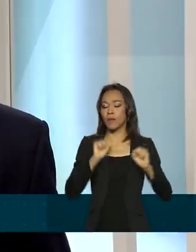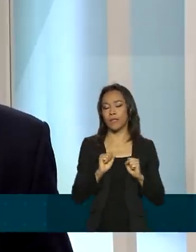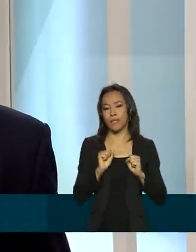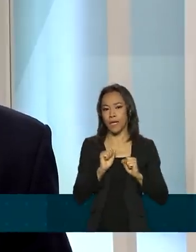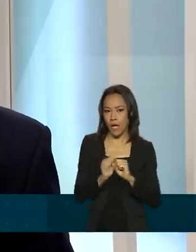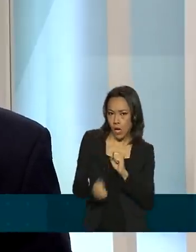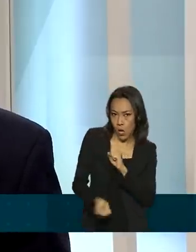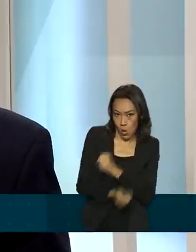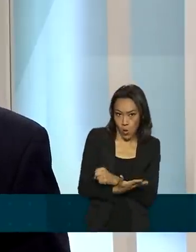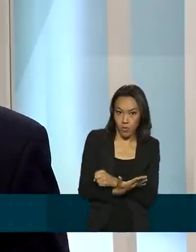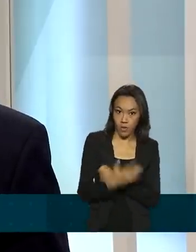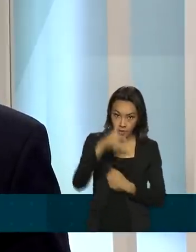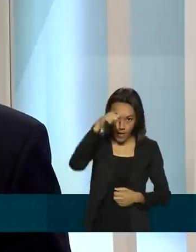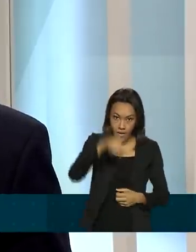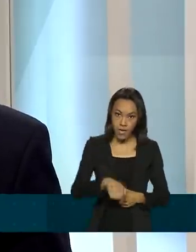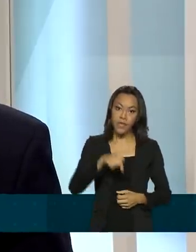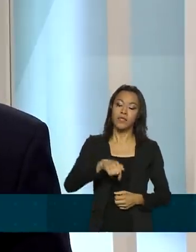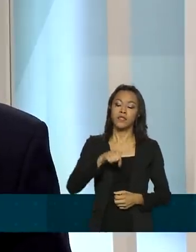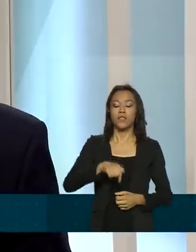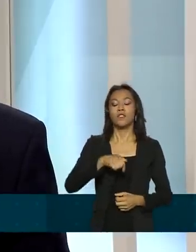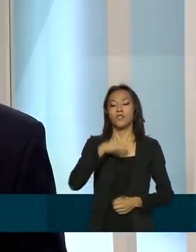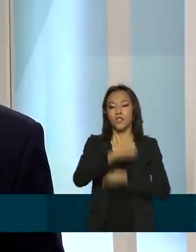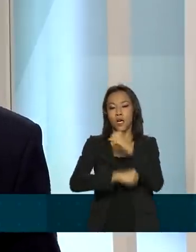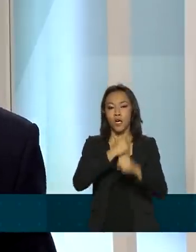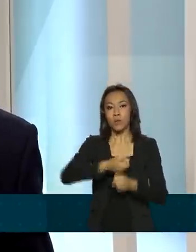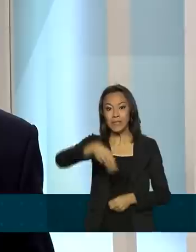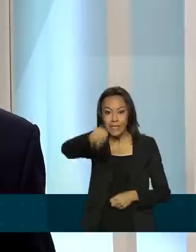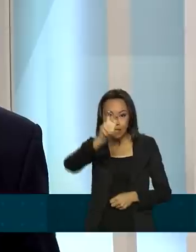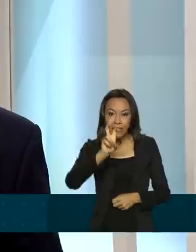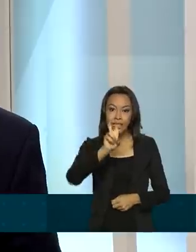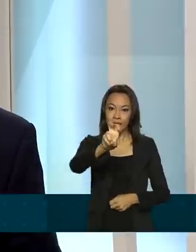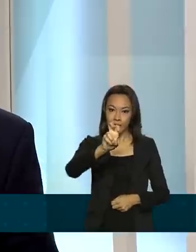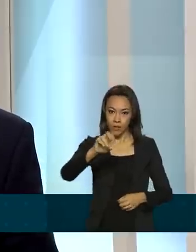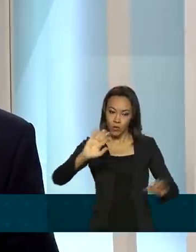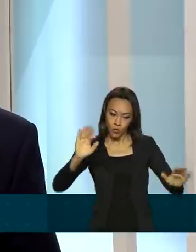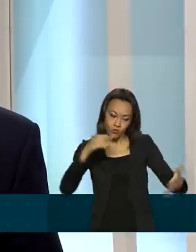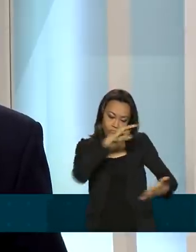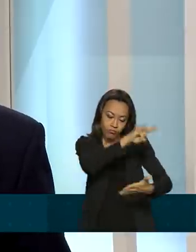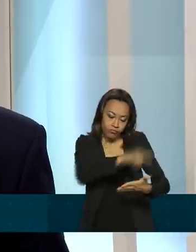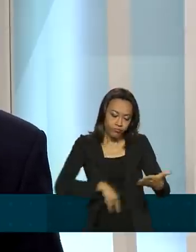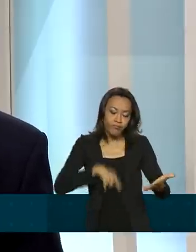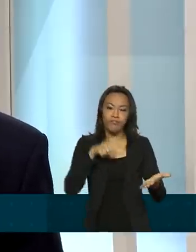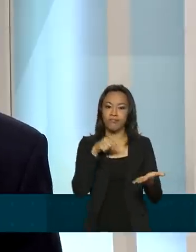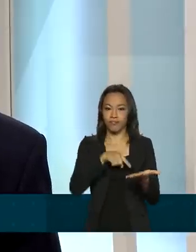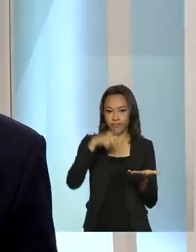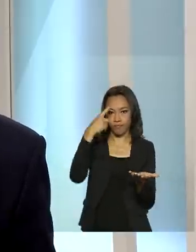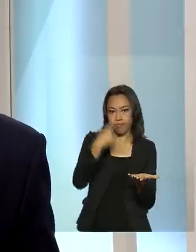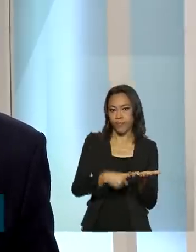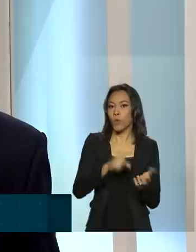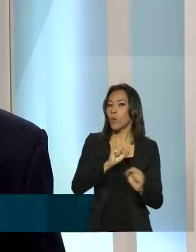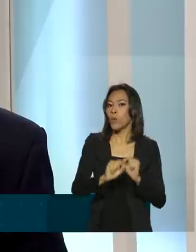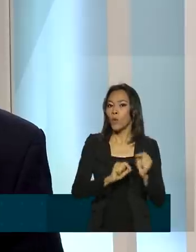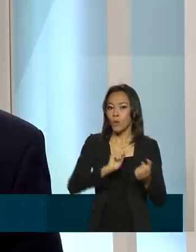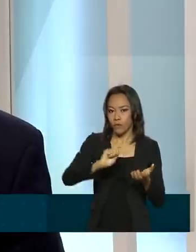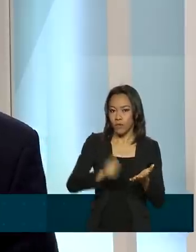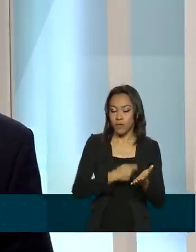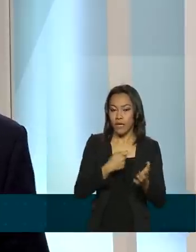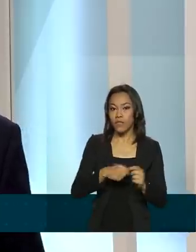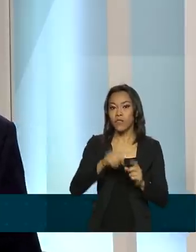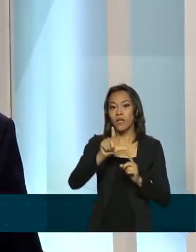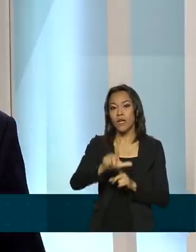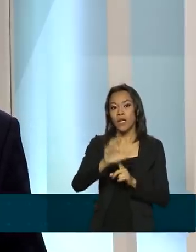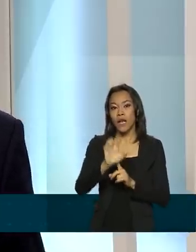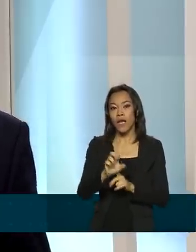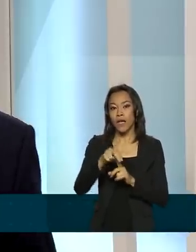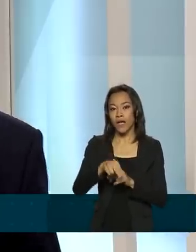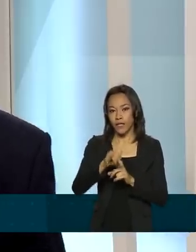esse ano nós fechamos cinco acordos de leniência que vêm de casos de corrupção, que vão render aos cofres públicos 1,8 bilhões de